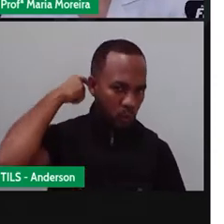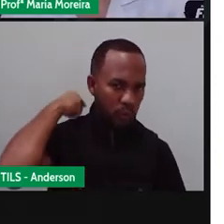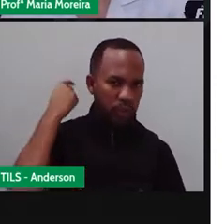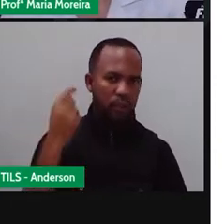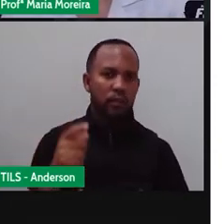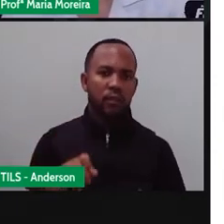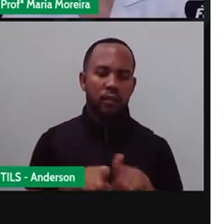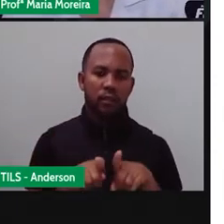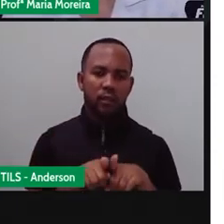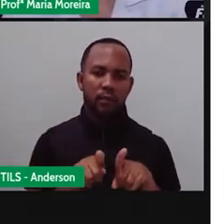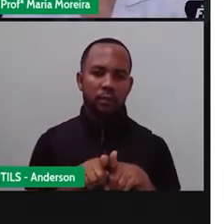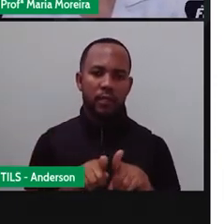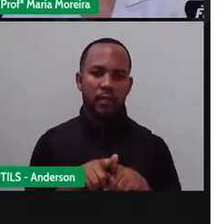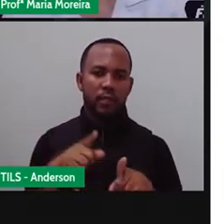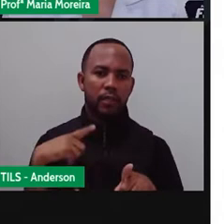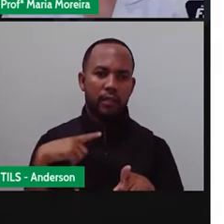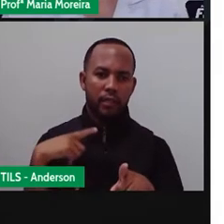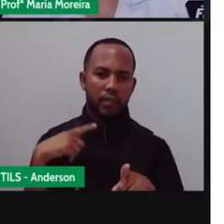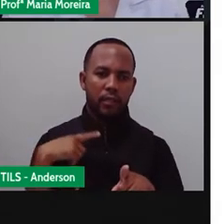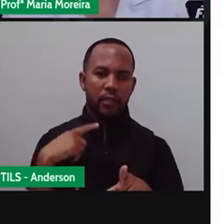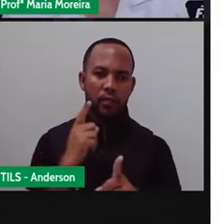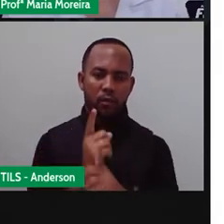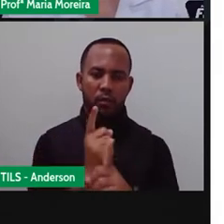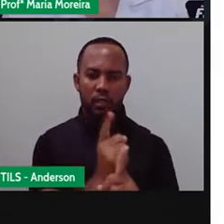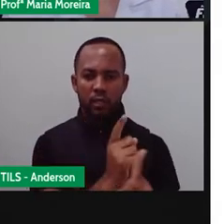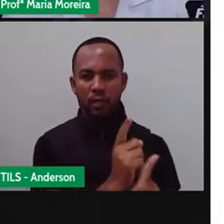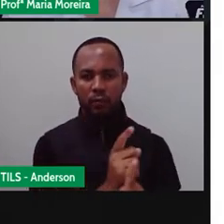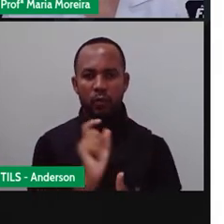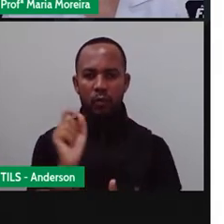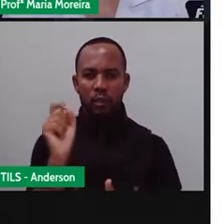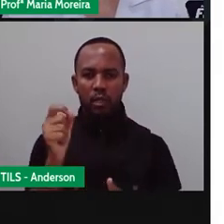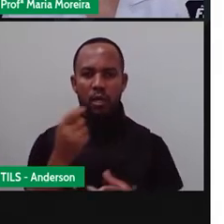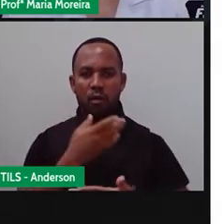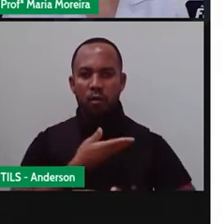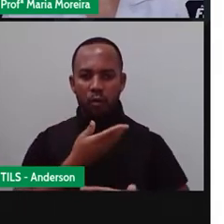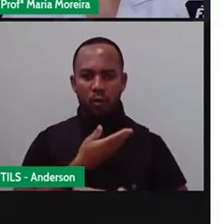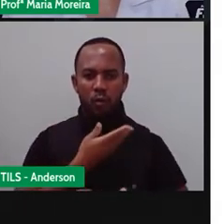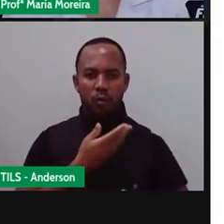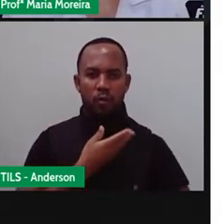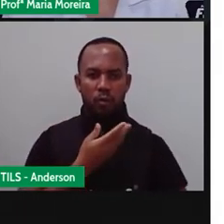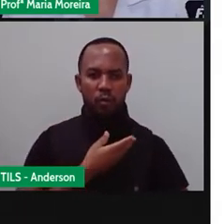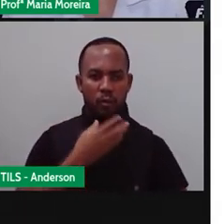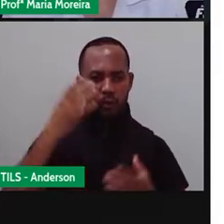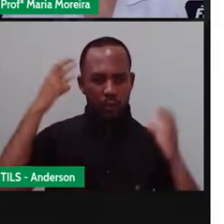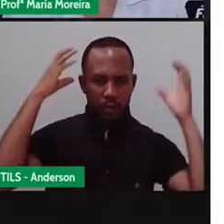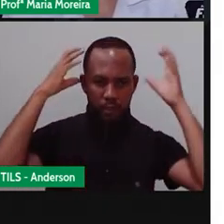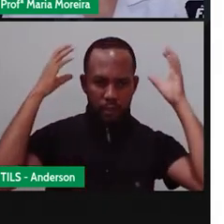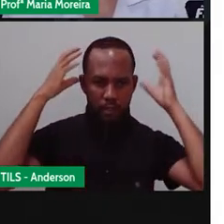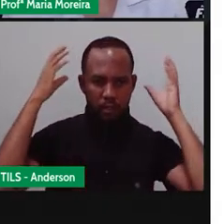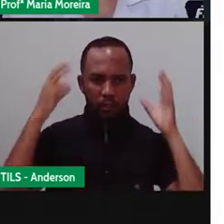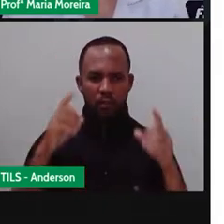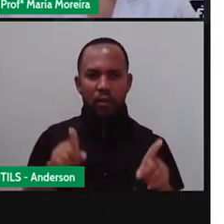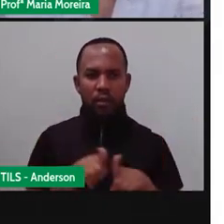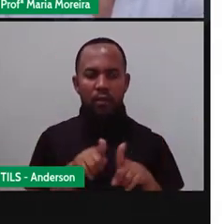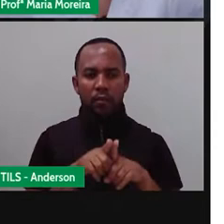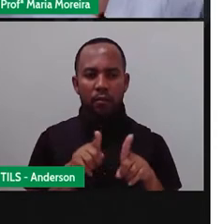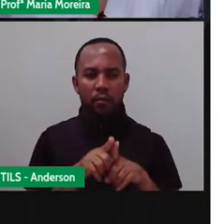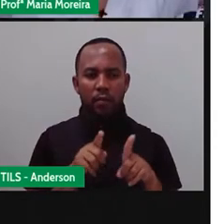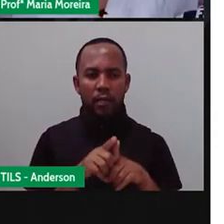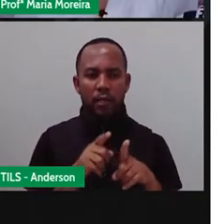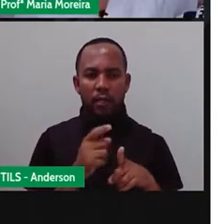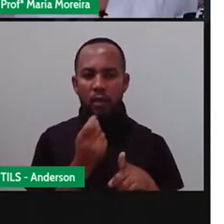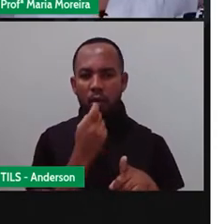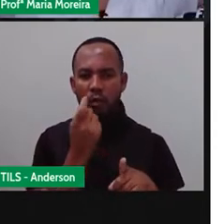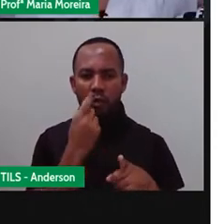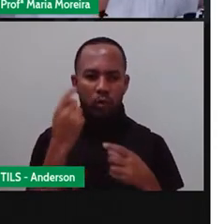Além disso, eles encontramos o que? Um sistema nervoso central. Cérebro e medula espinhal. E aí